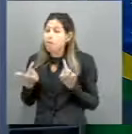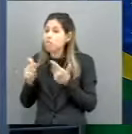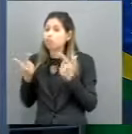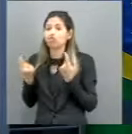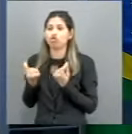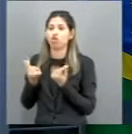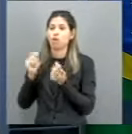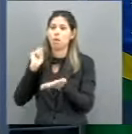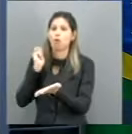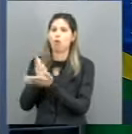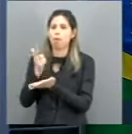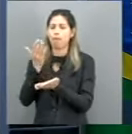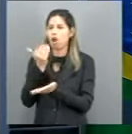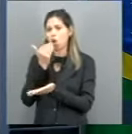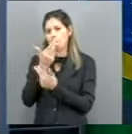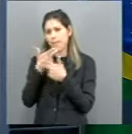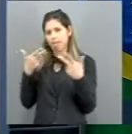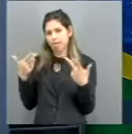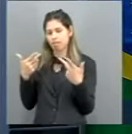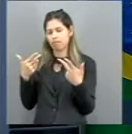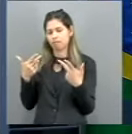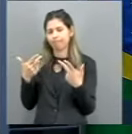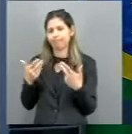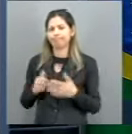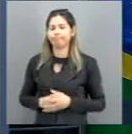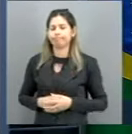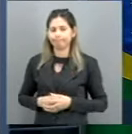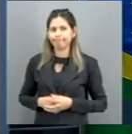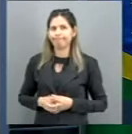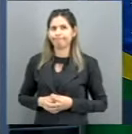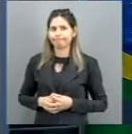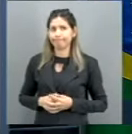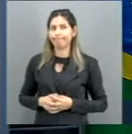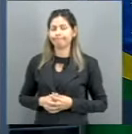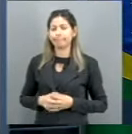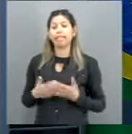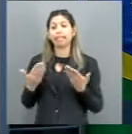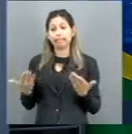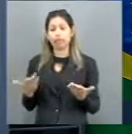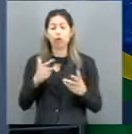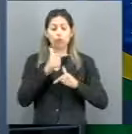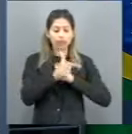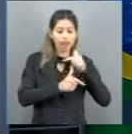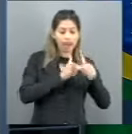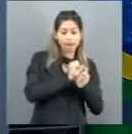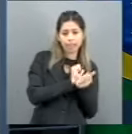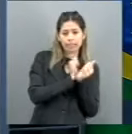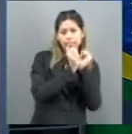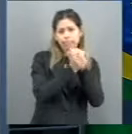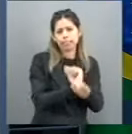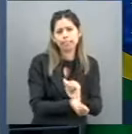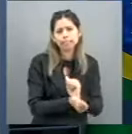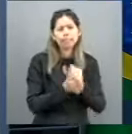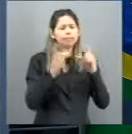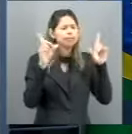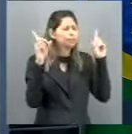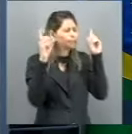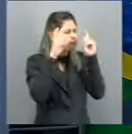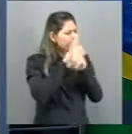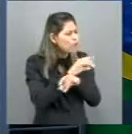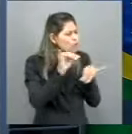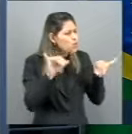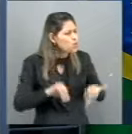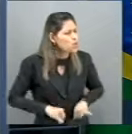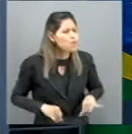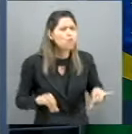trabalho. Destaco, Sr. Presidente, ainda. Trabalho escravo e a terceirização da atividade fim, olha o que eu